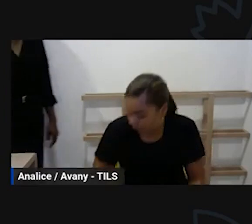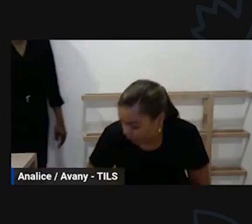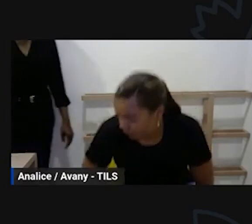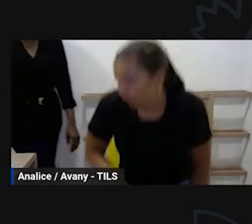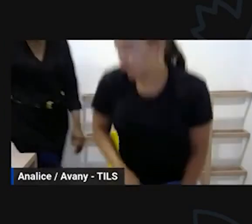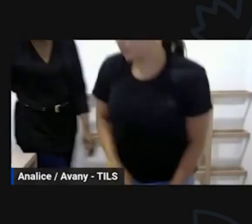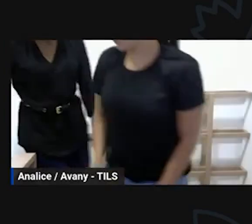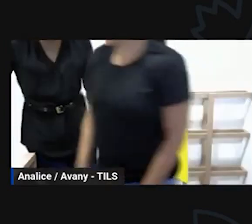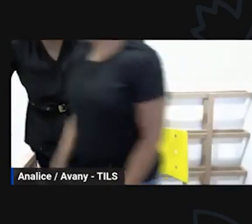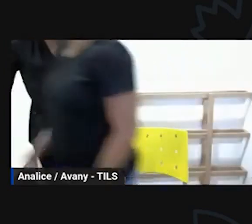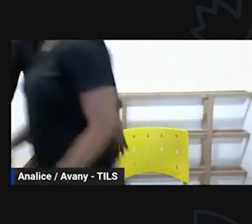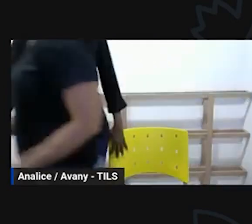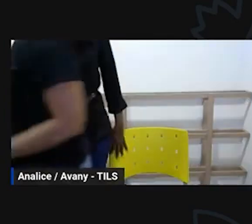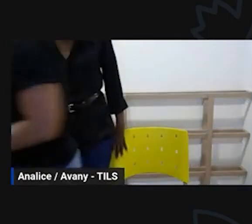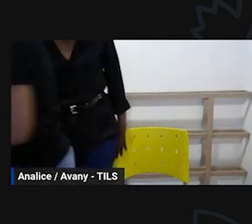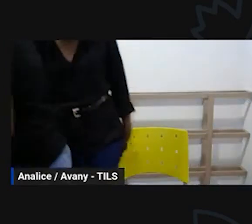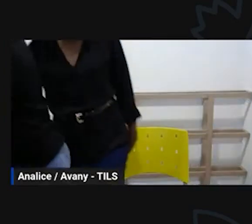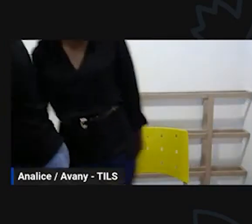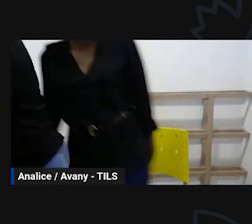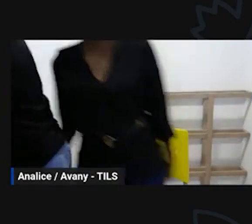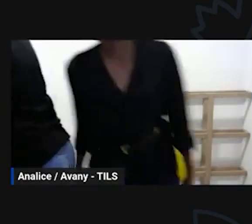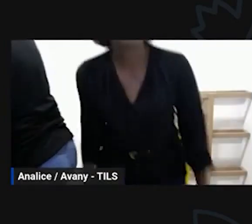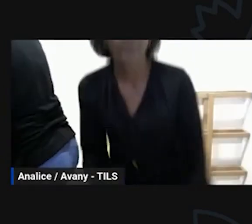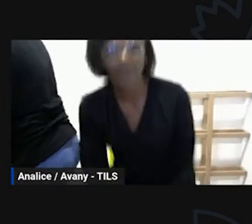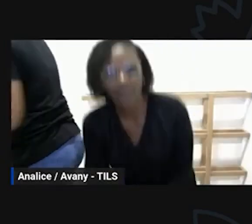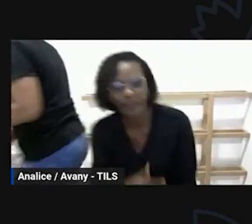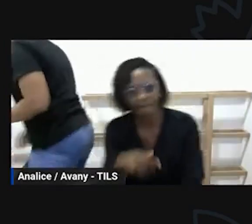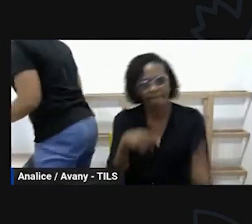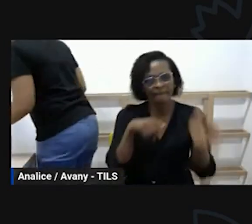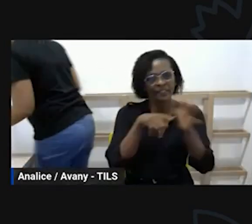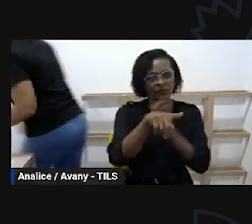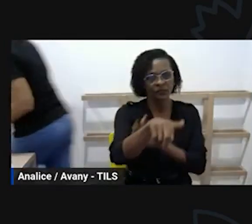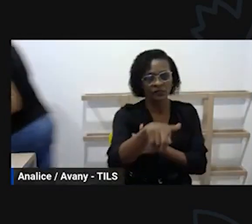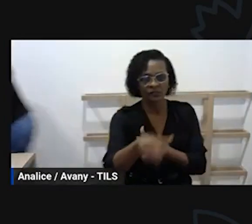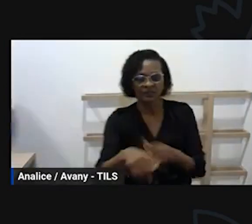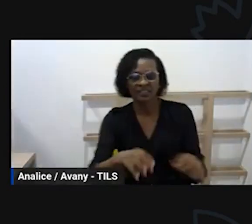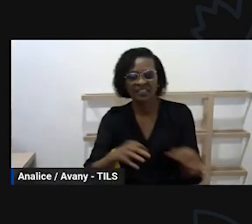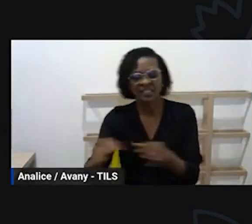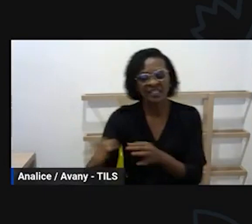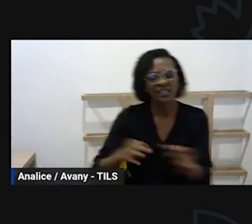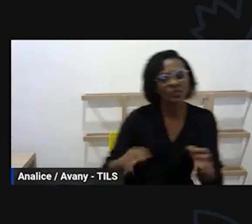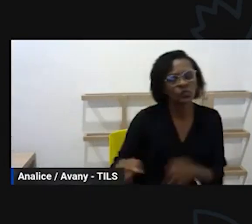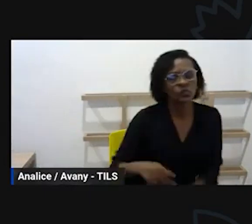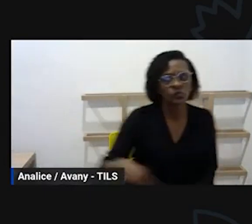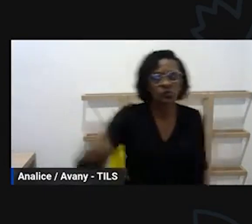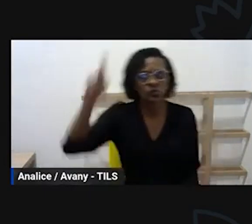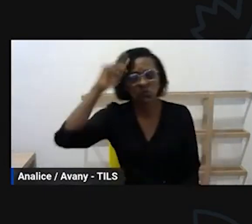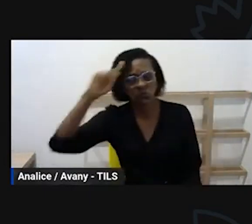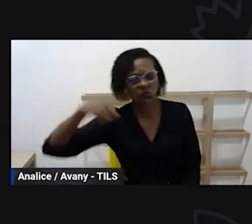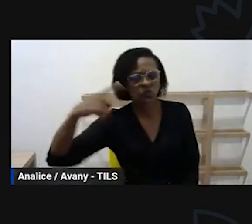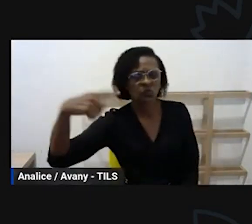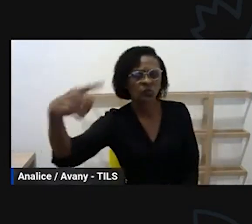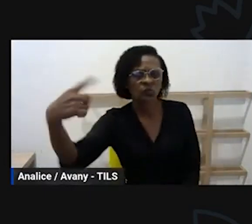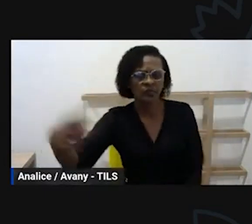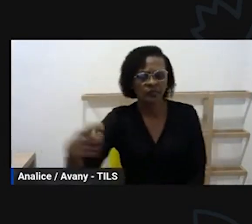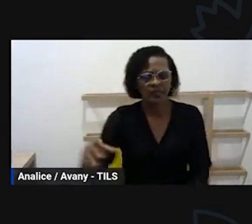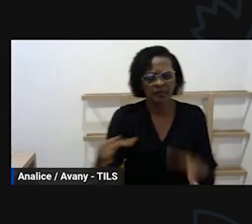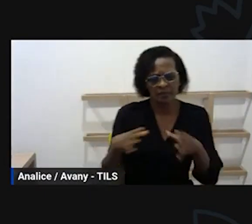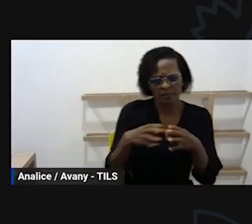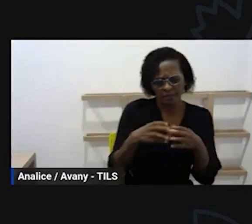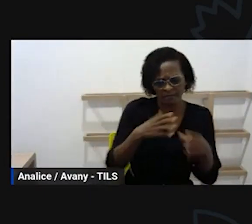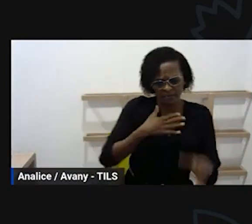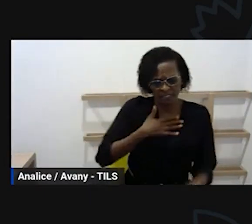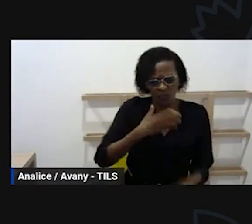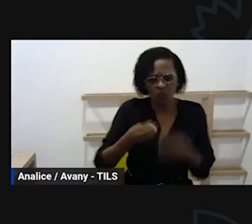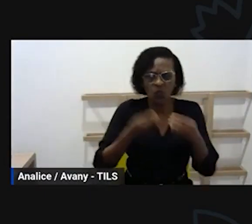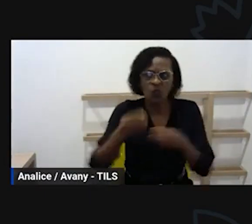Então lá Marcelo tá perguntando a rotina da minha turma é pensada junto do R1 e R2 perfeito então essa rotina ela vai ser